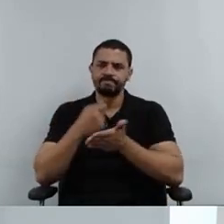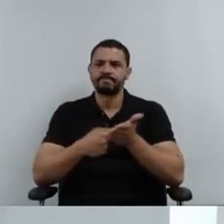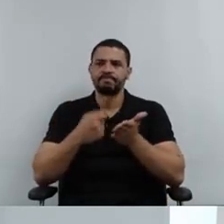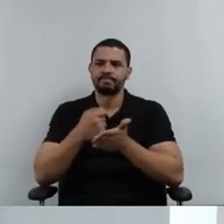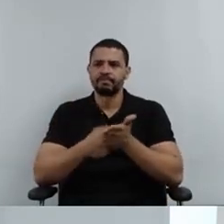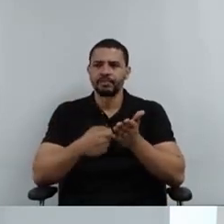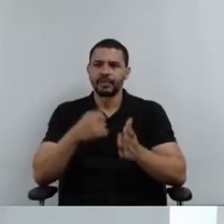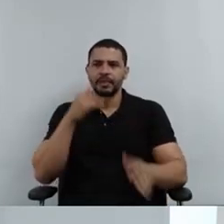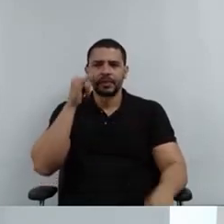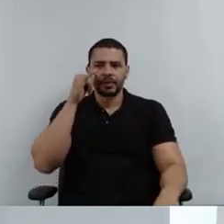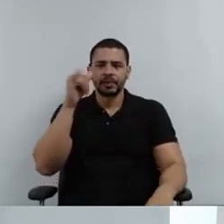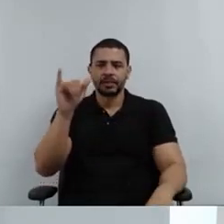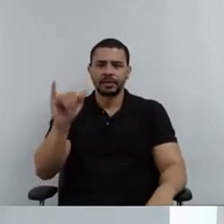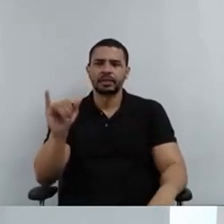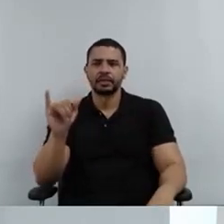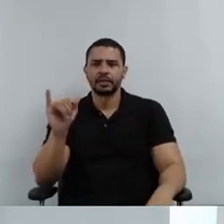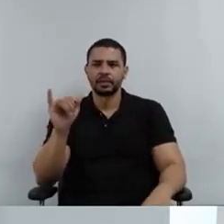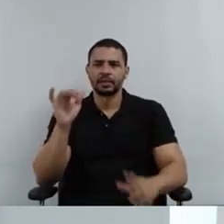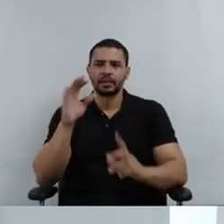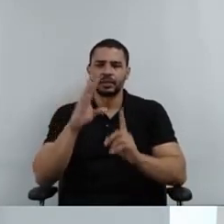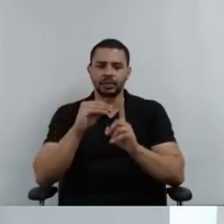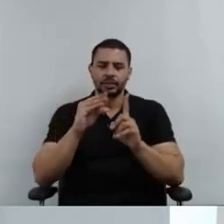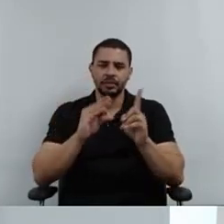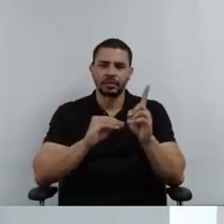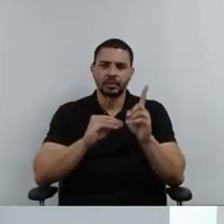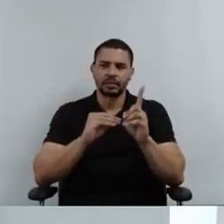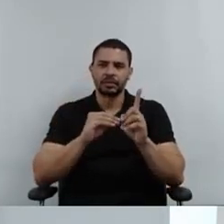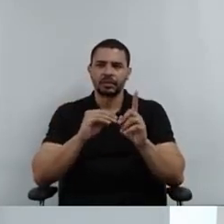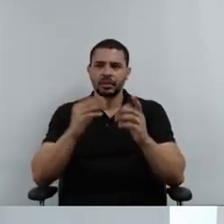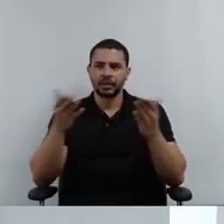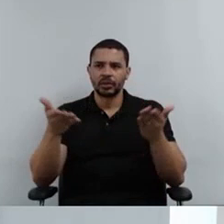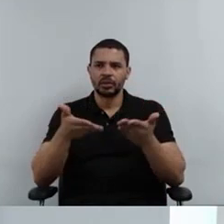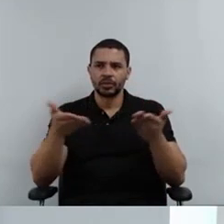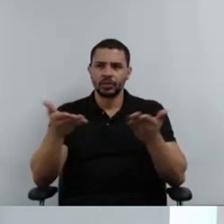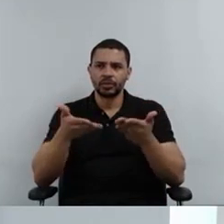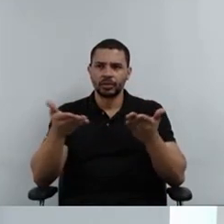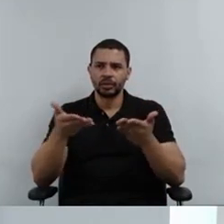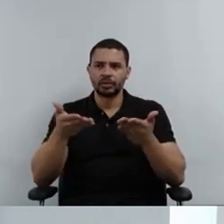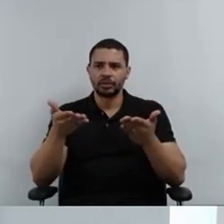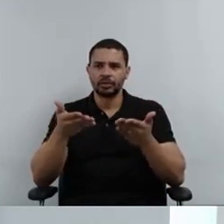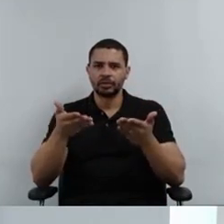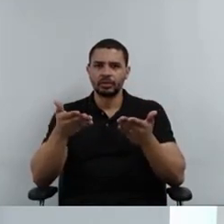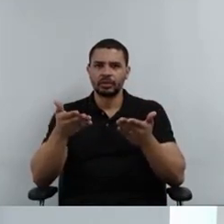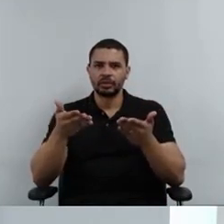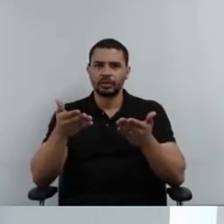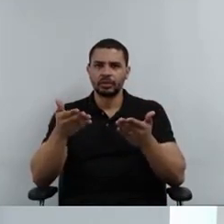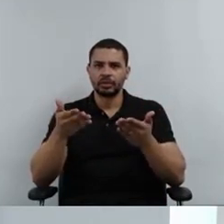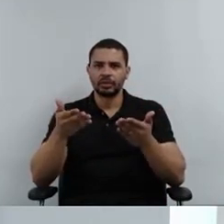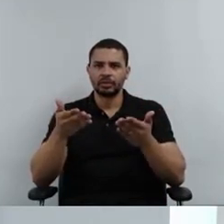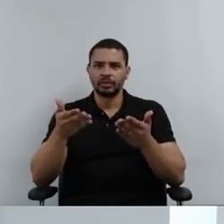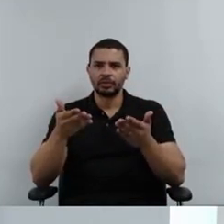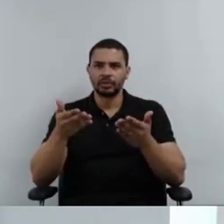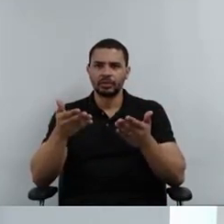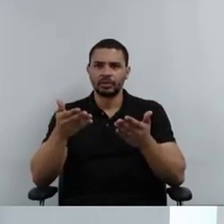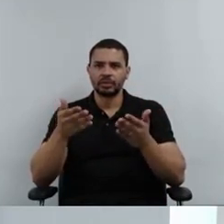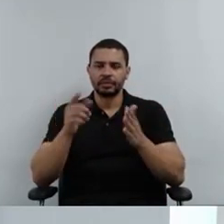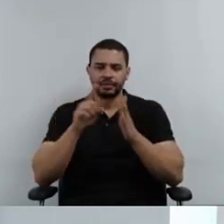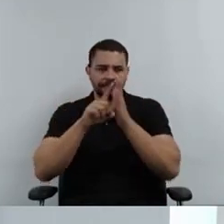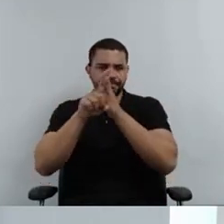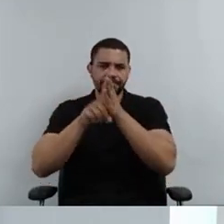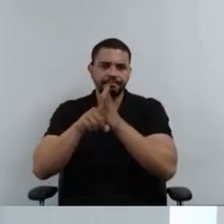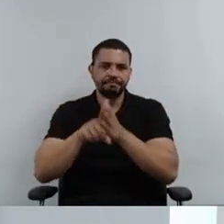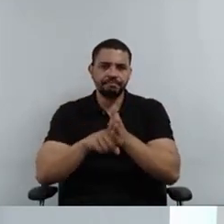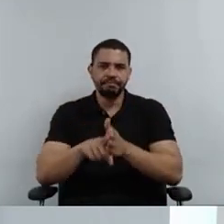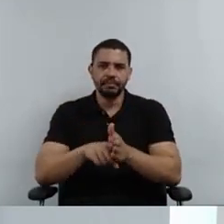primeiro, fizemos o segundo. Trouxemos o questionário universal,